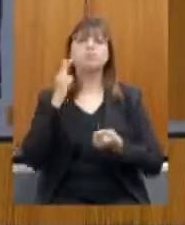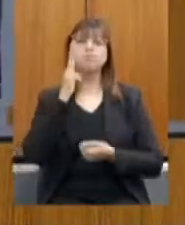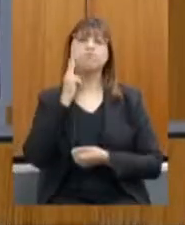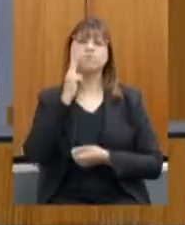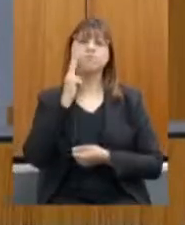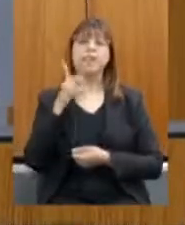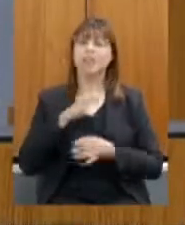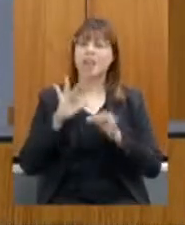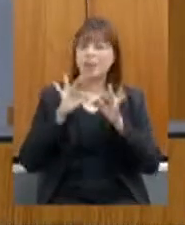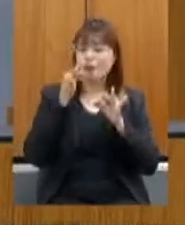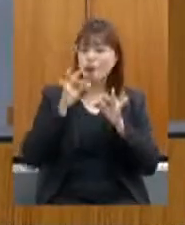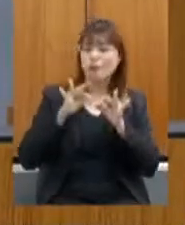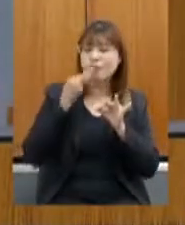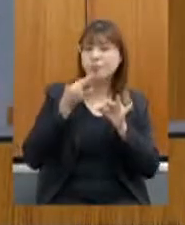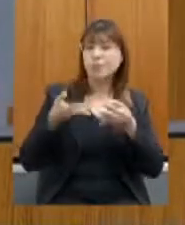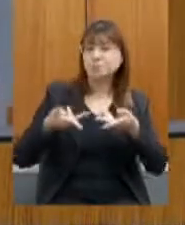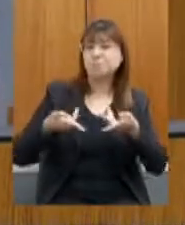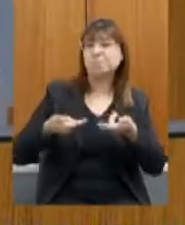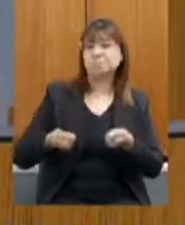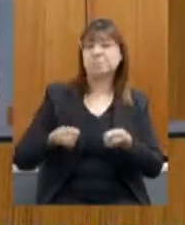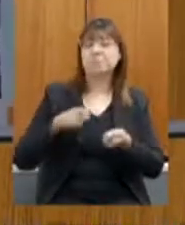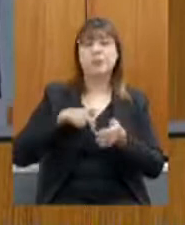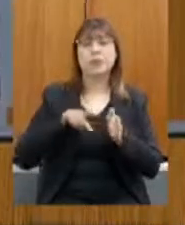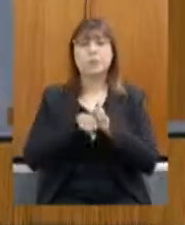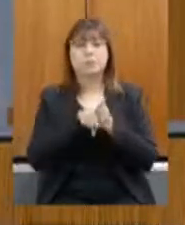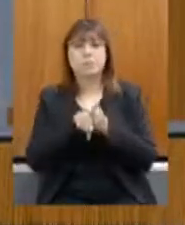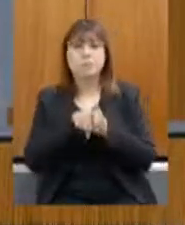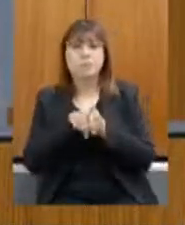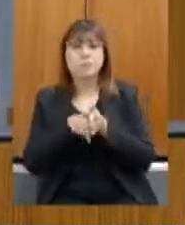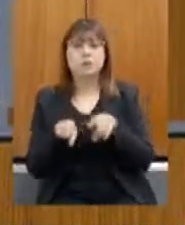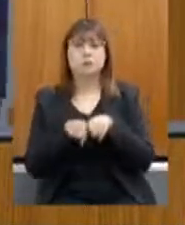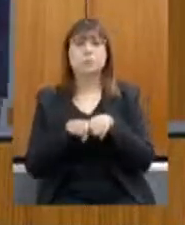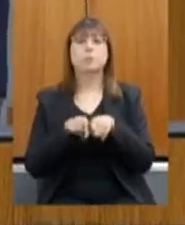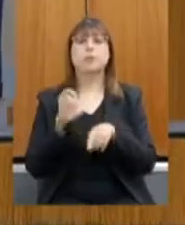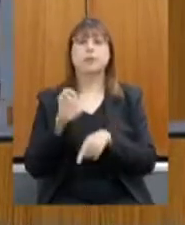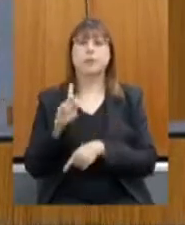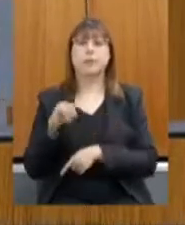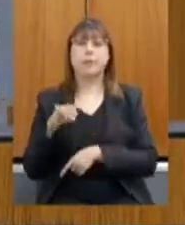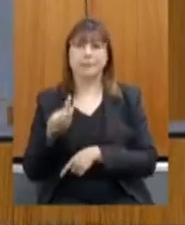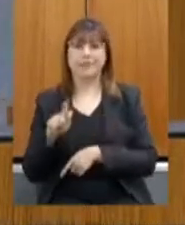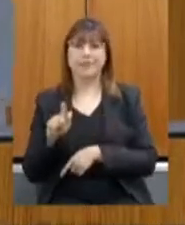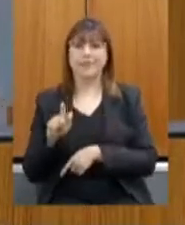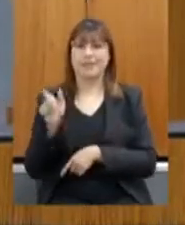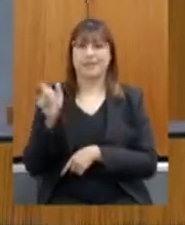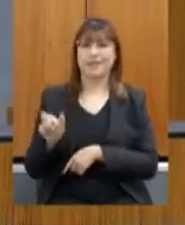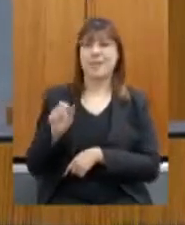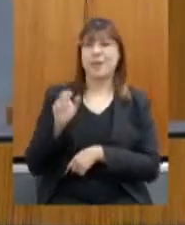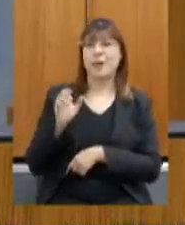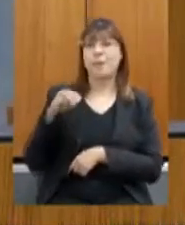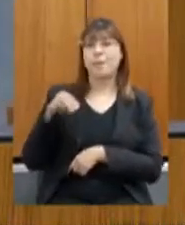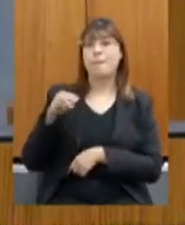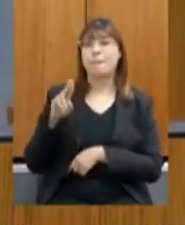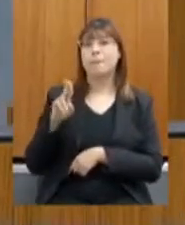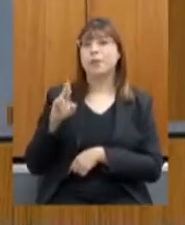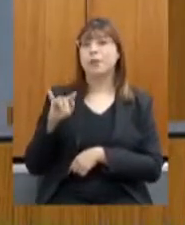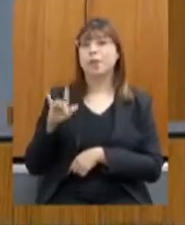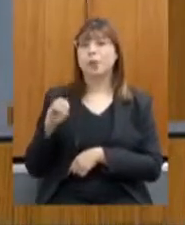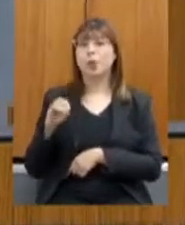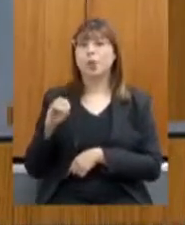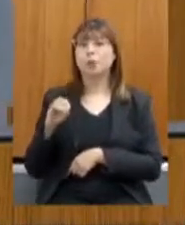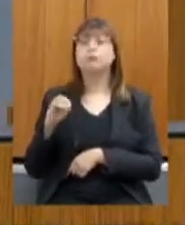variedades, tem pesquisa, inclusive, é feita pelo Ipamig, pelo Murilo, que provou que é possível produzir